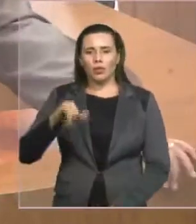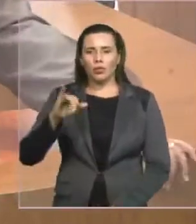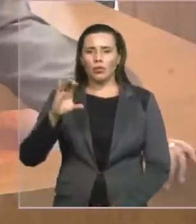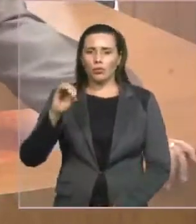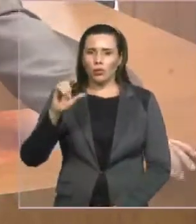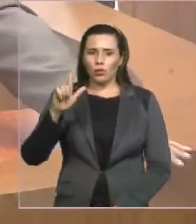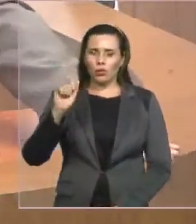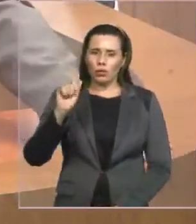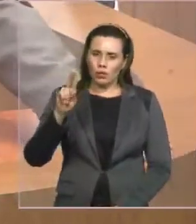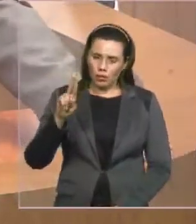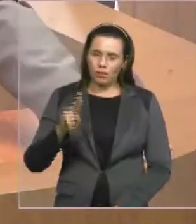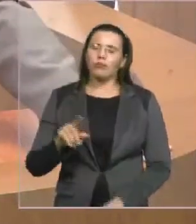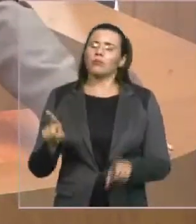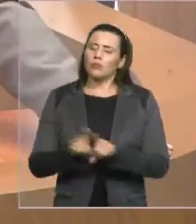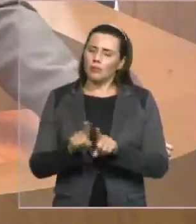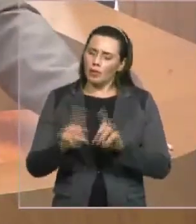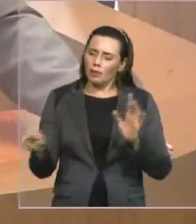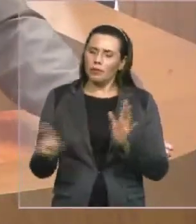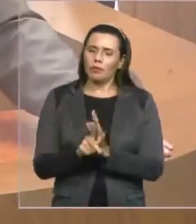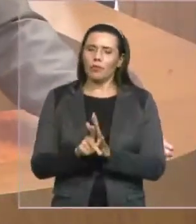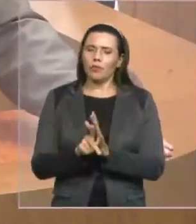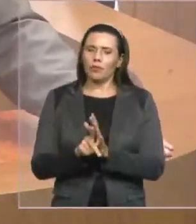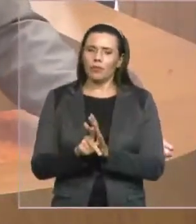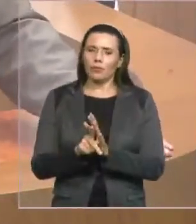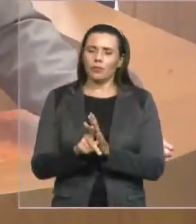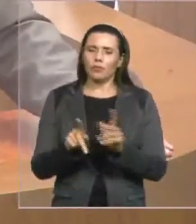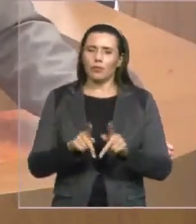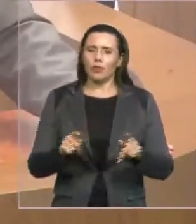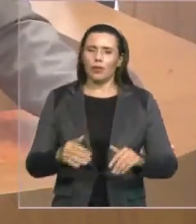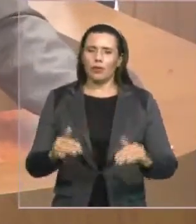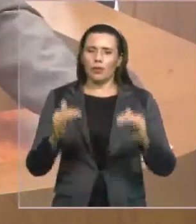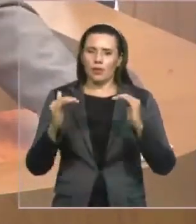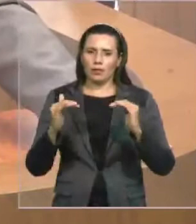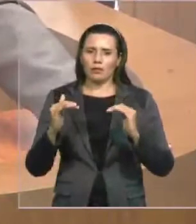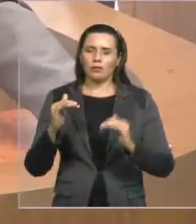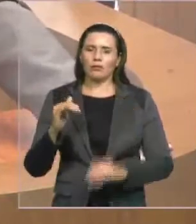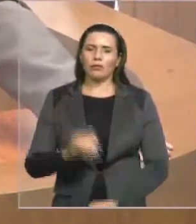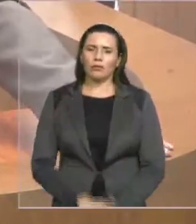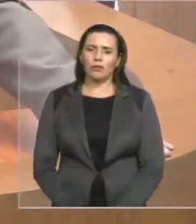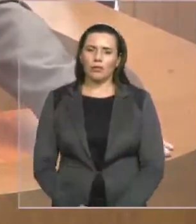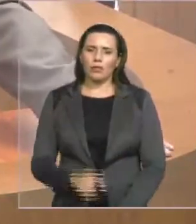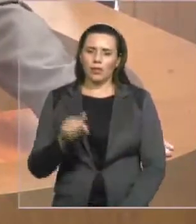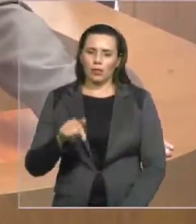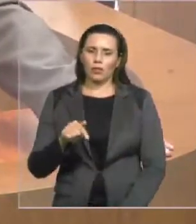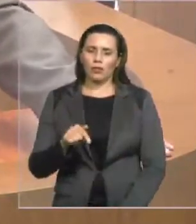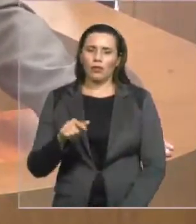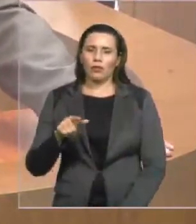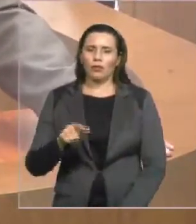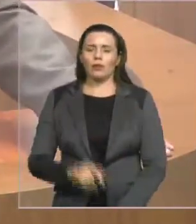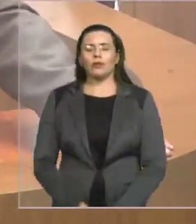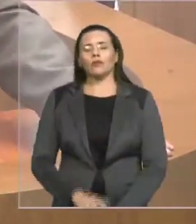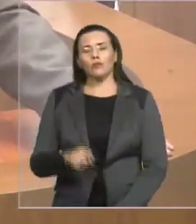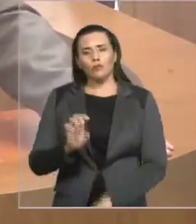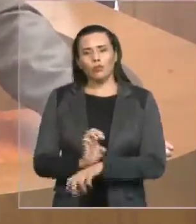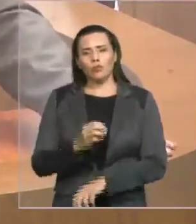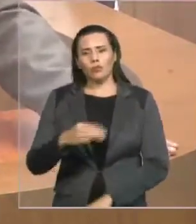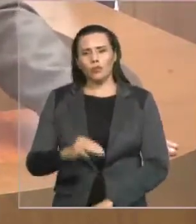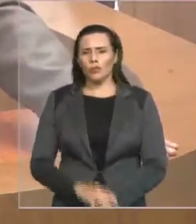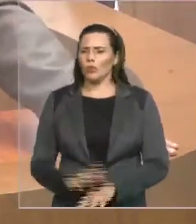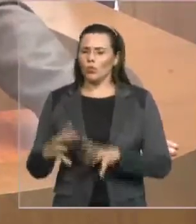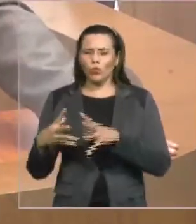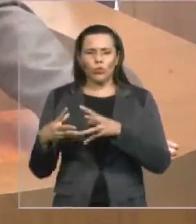procuradoria do Estado do Maranhão. Todos puderam advogar